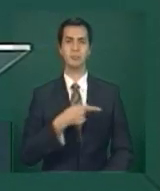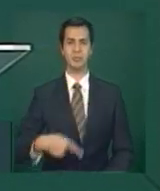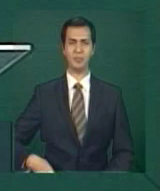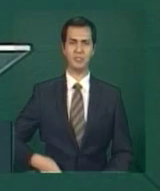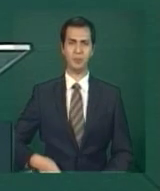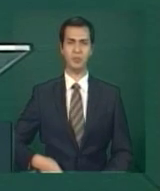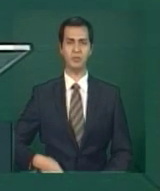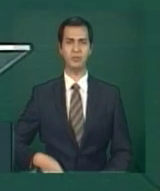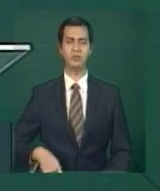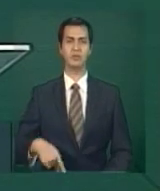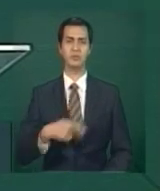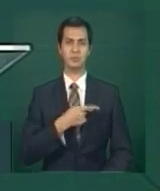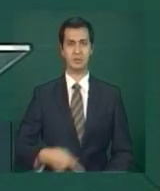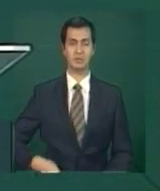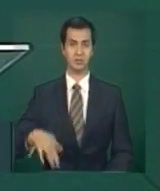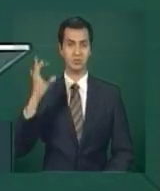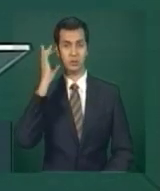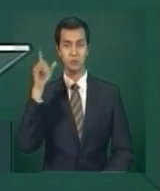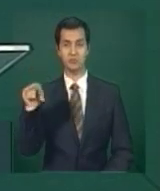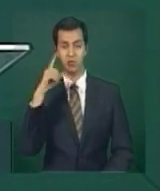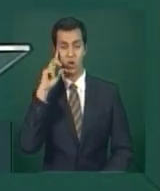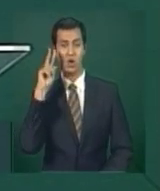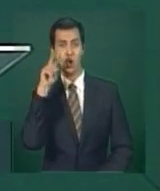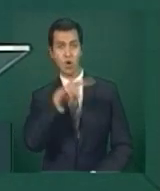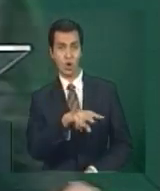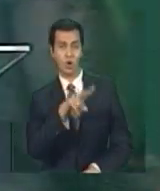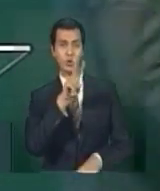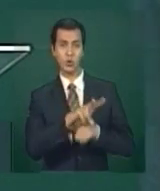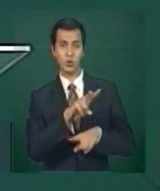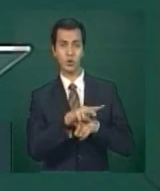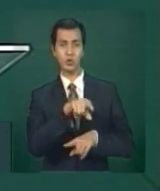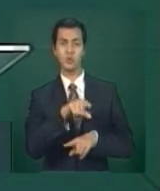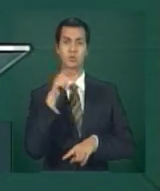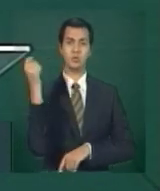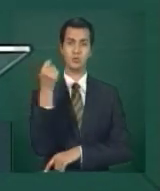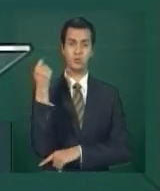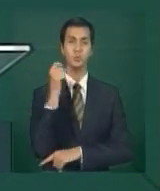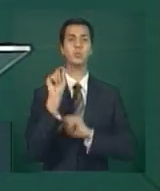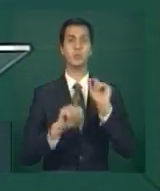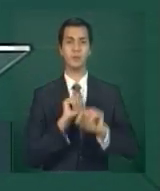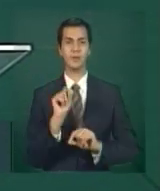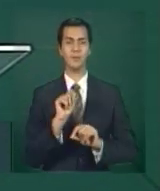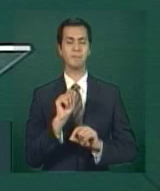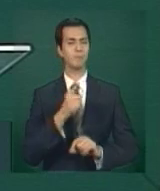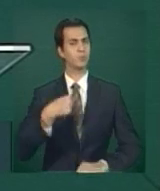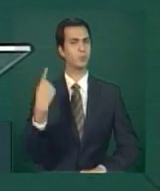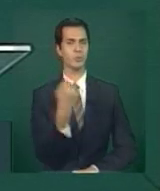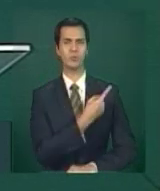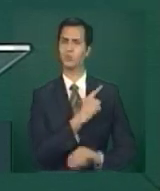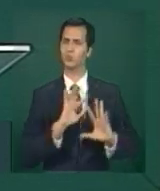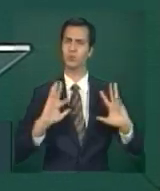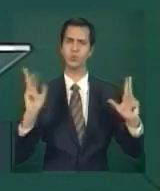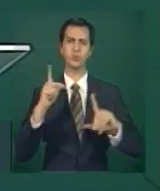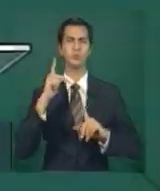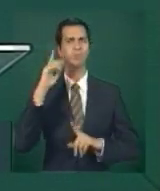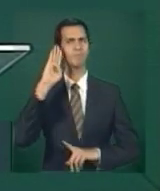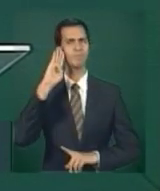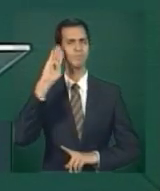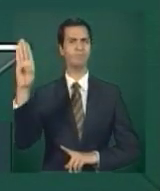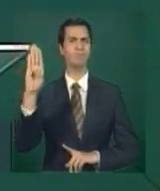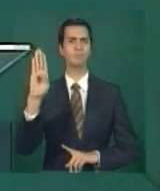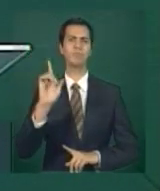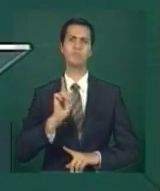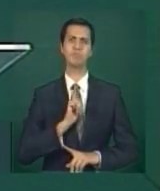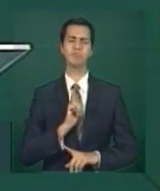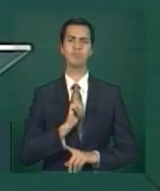que reflete um pensamento unânimo do nosso Estado, que nós deveríamos